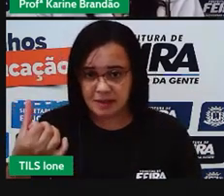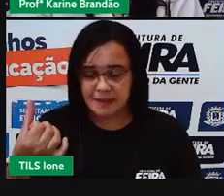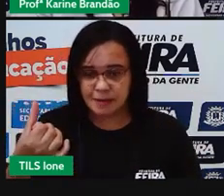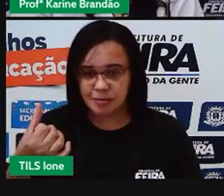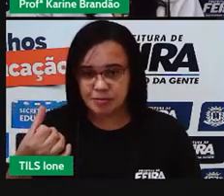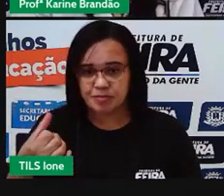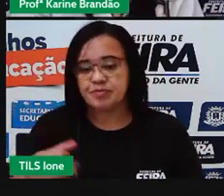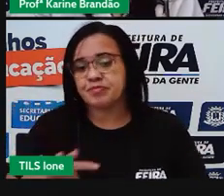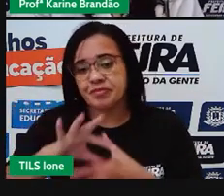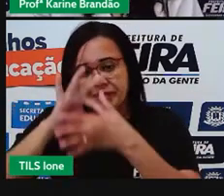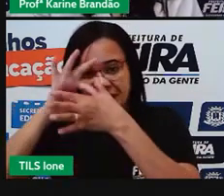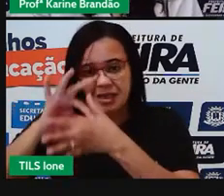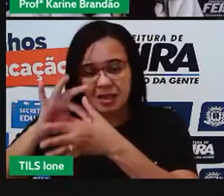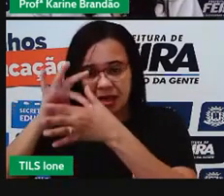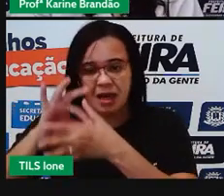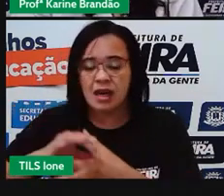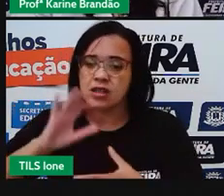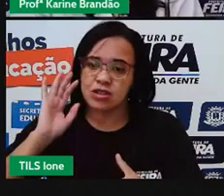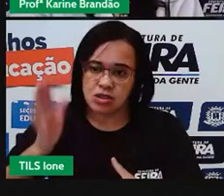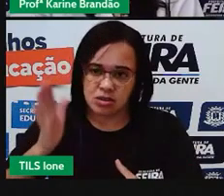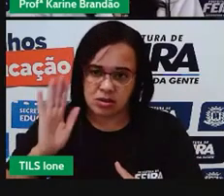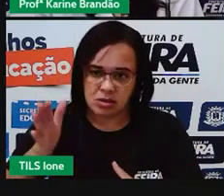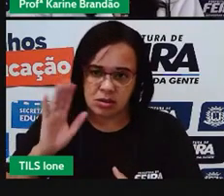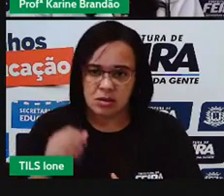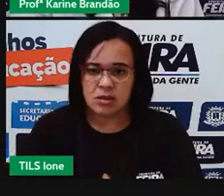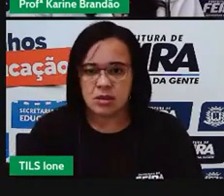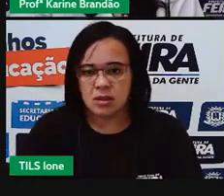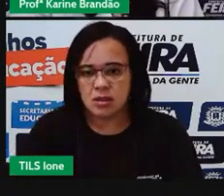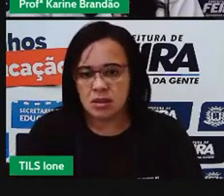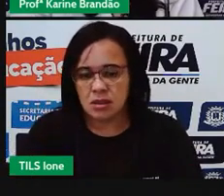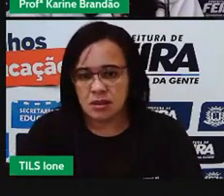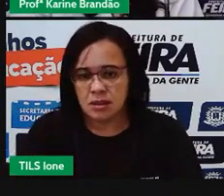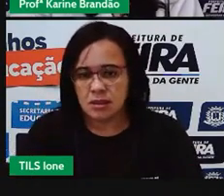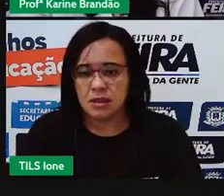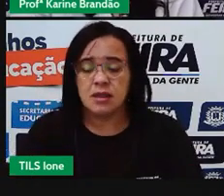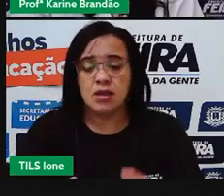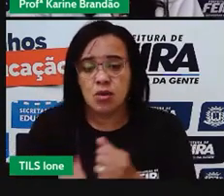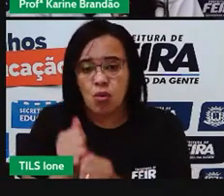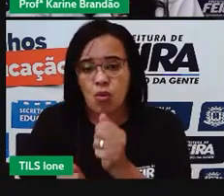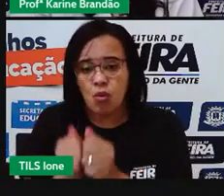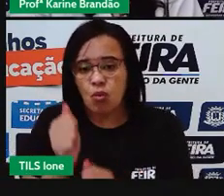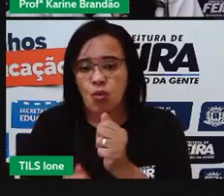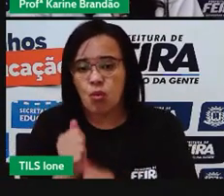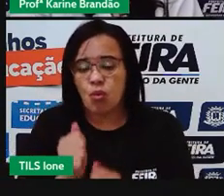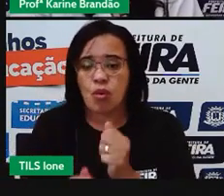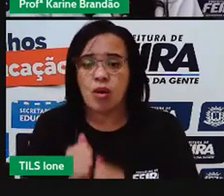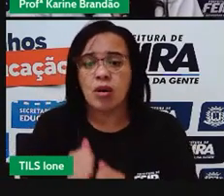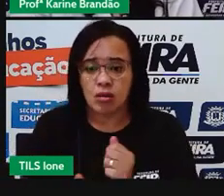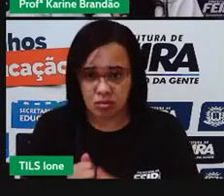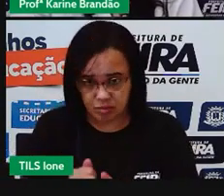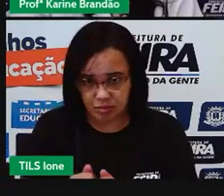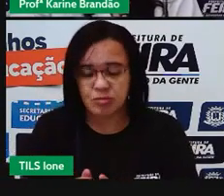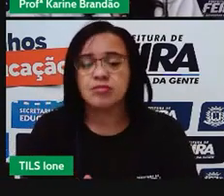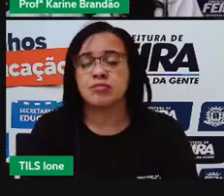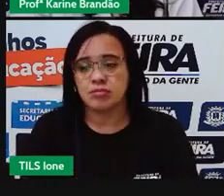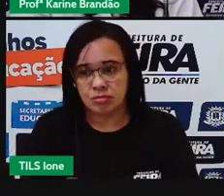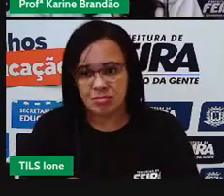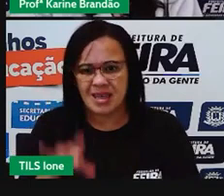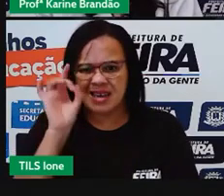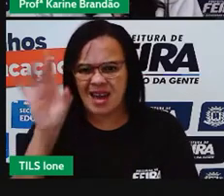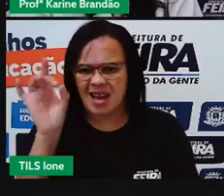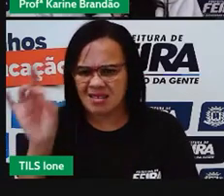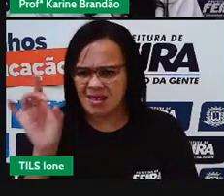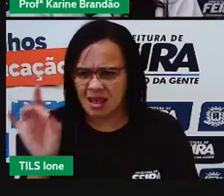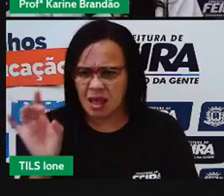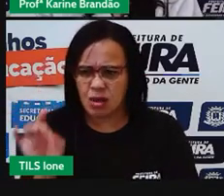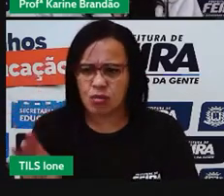Carne bovina, a gente já viu, né? Arroz, 2.497 litros